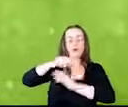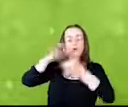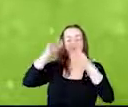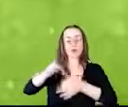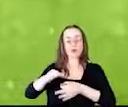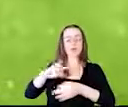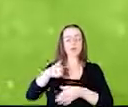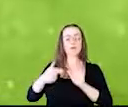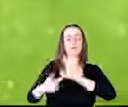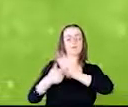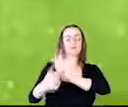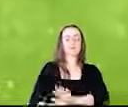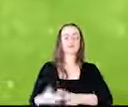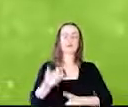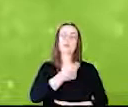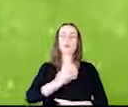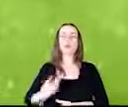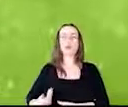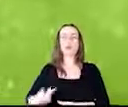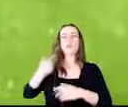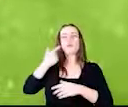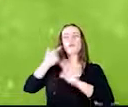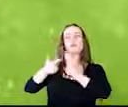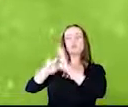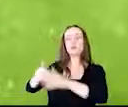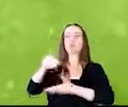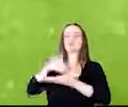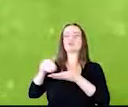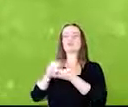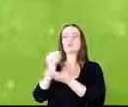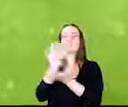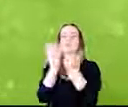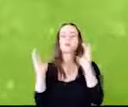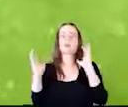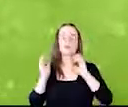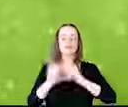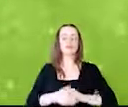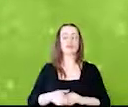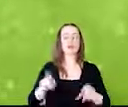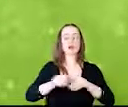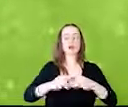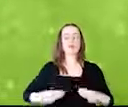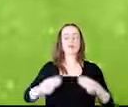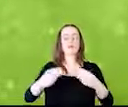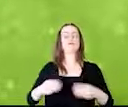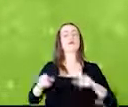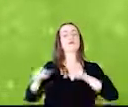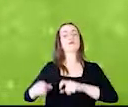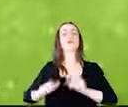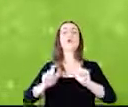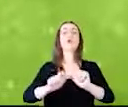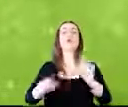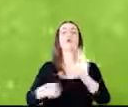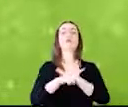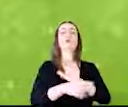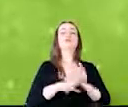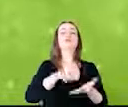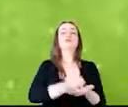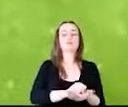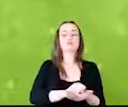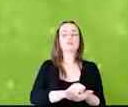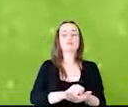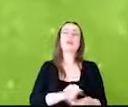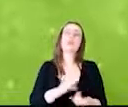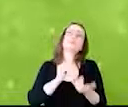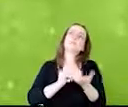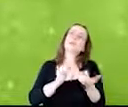mostrar para o governo, para a Secretaria de Meio Ambiente, para o Ministério da Agricultura, onde que está a sua reserva legal. É mais ou menos um Big Brother